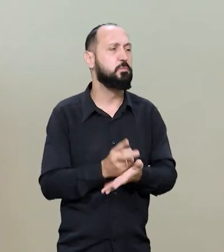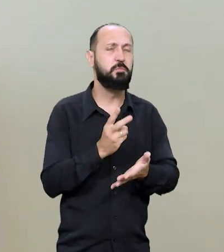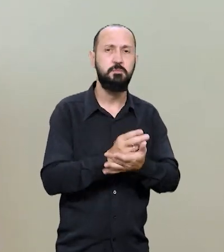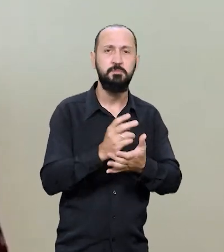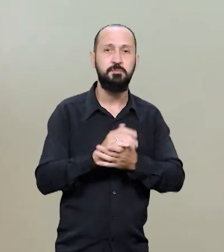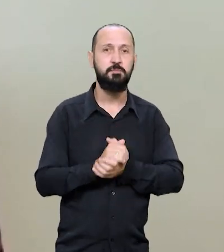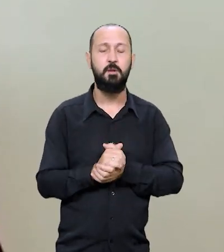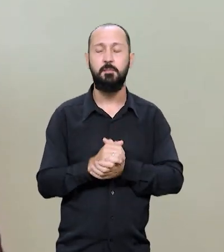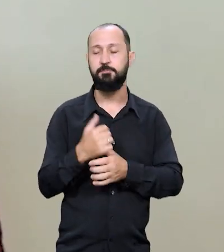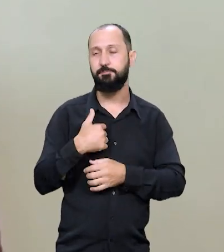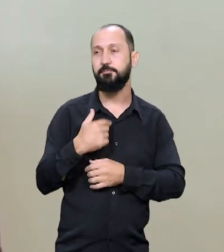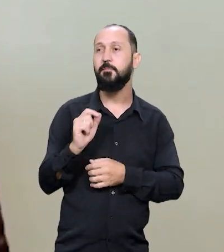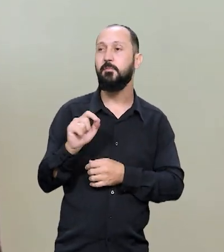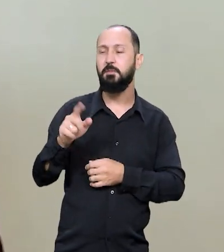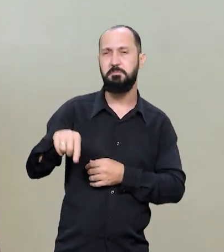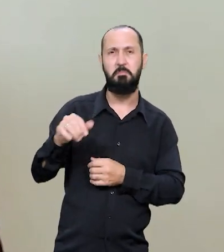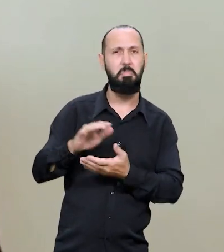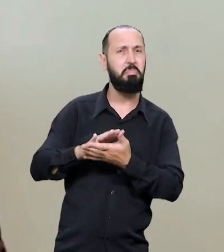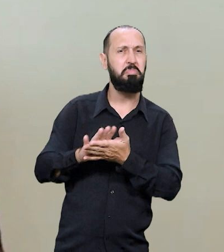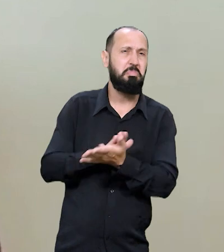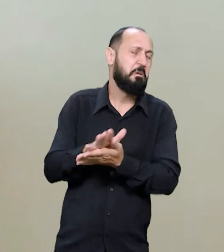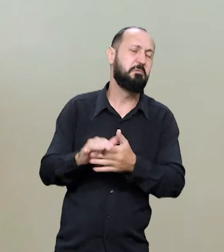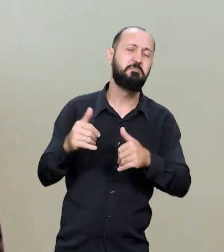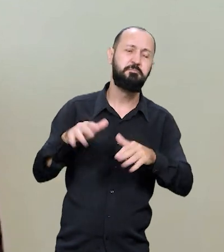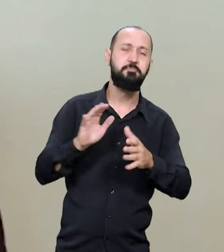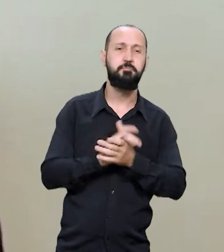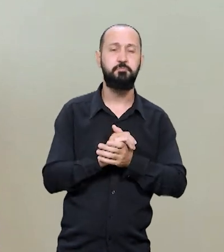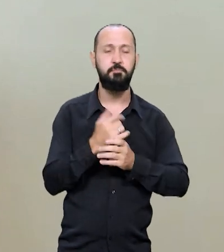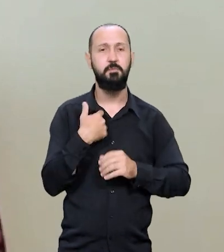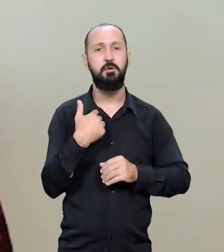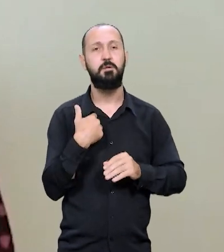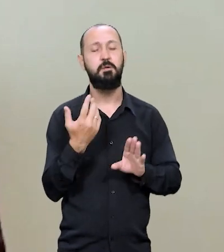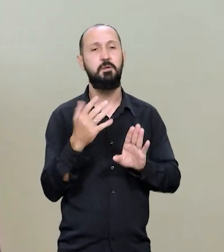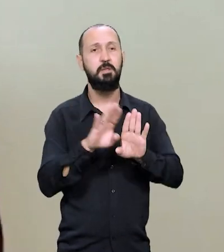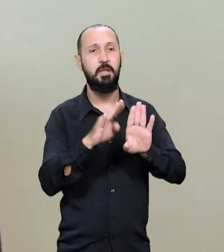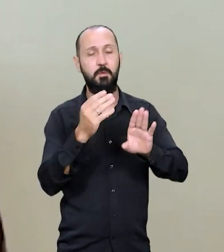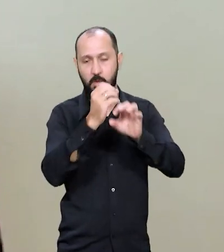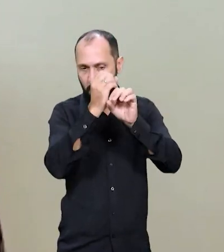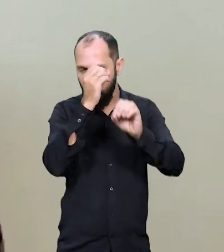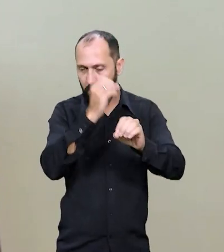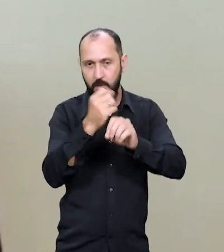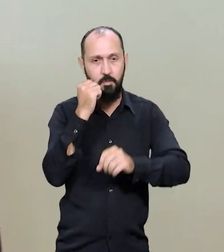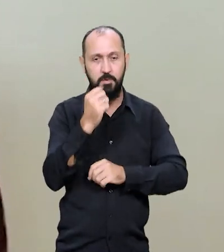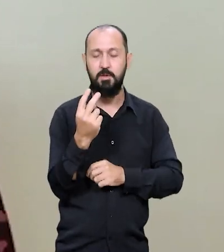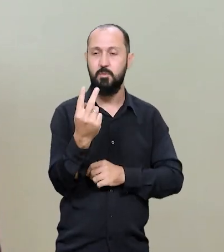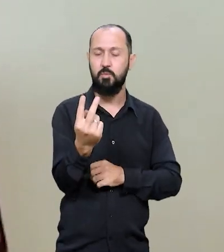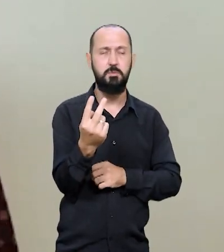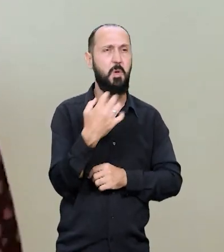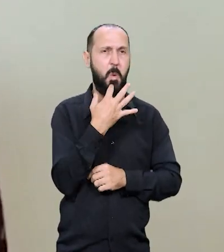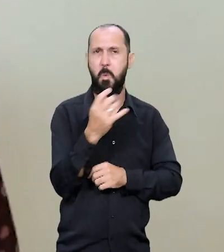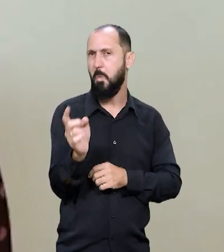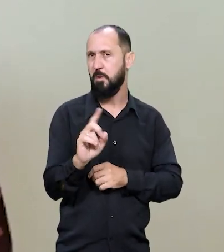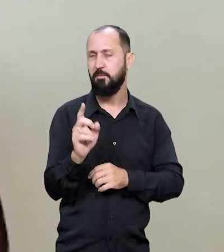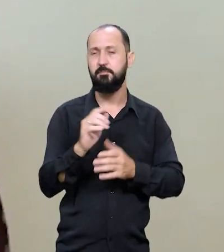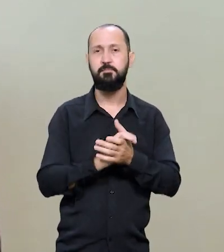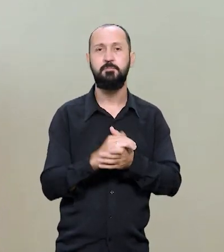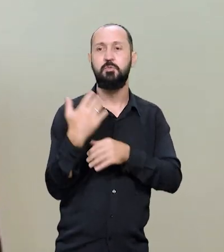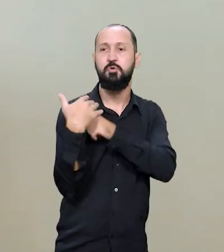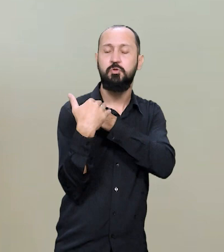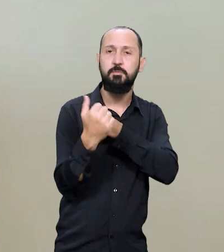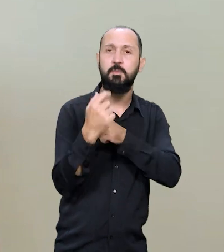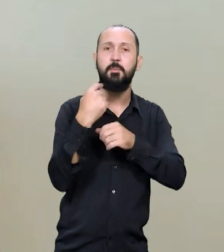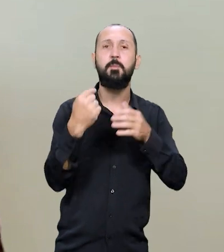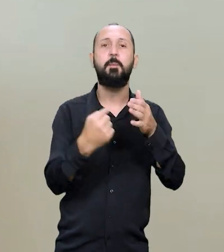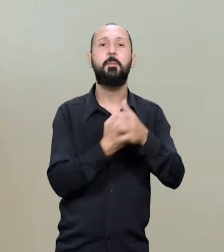continuei, tipo, para mim aquilo era nada, né? Aí cheguei na porta do laboratório, duas meninas que eu não conheço